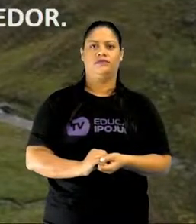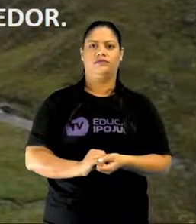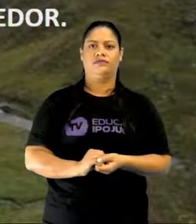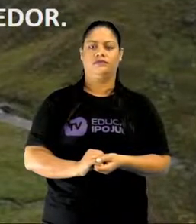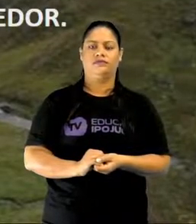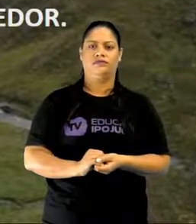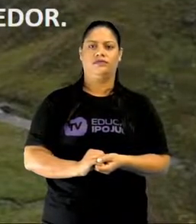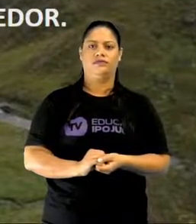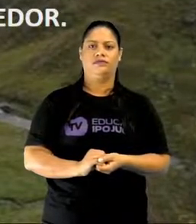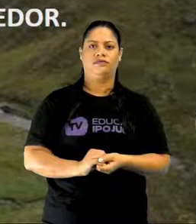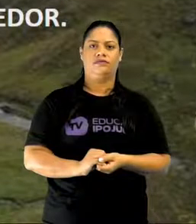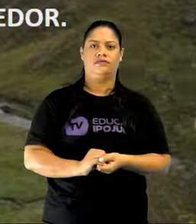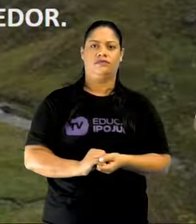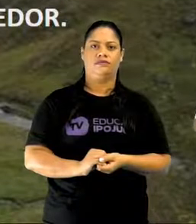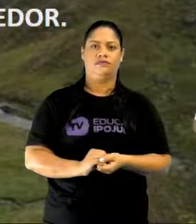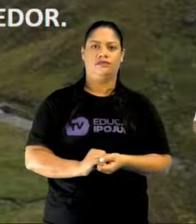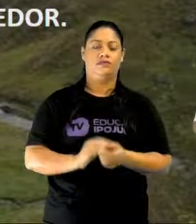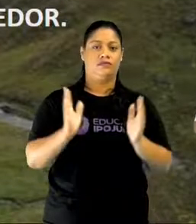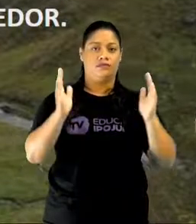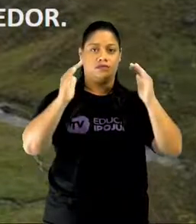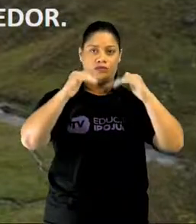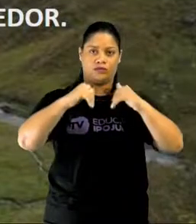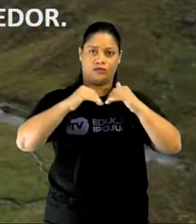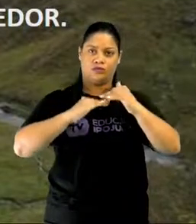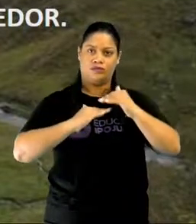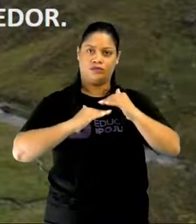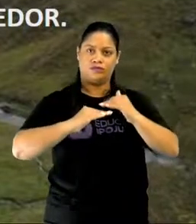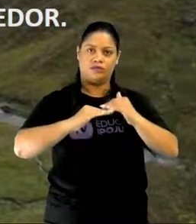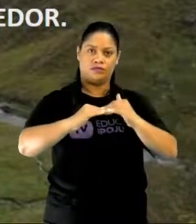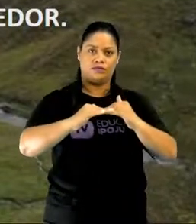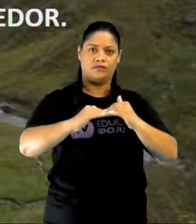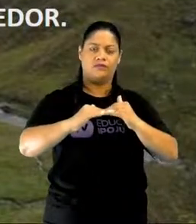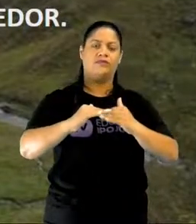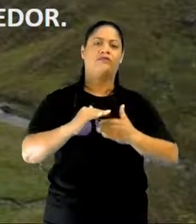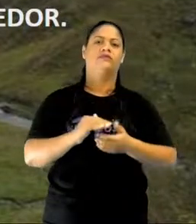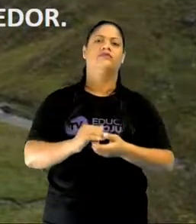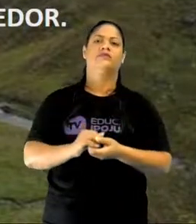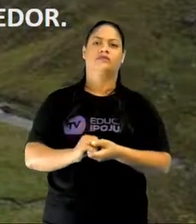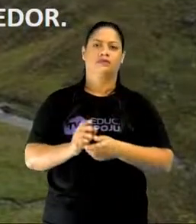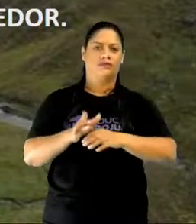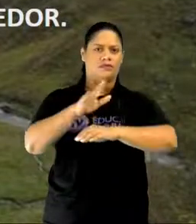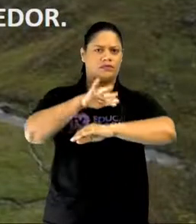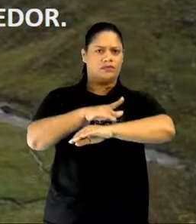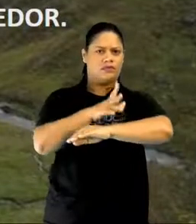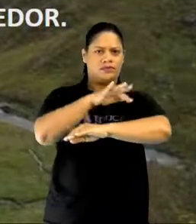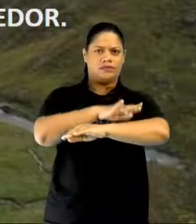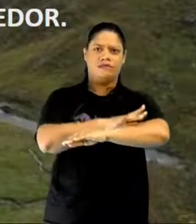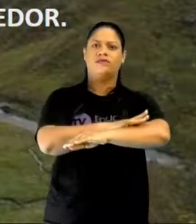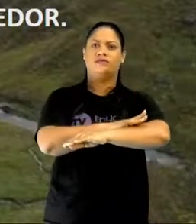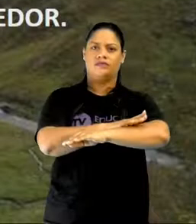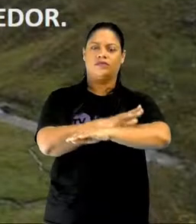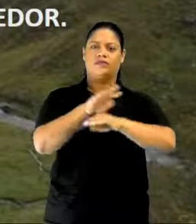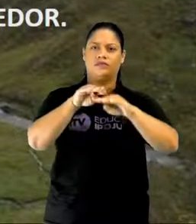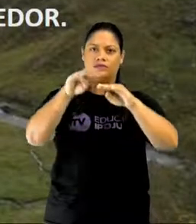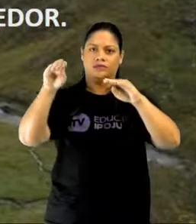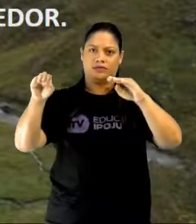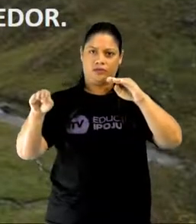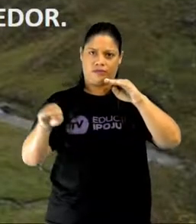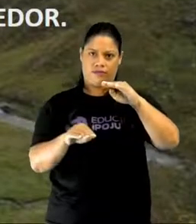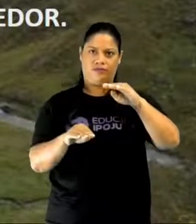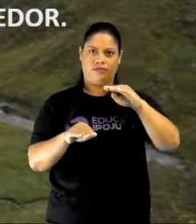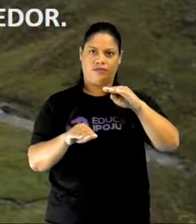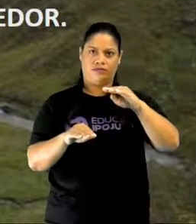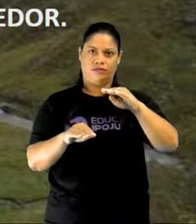Então, vamos lá. As depressões são as formas de relevo de altitude mais baixa do que